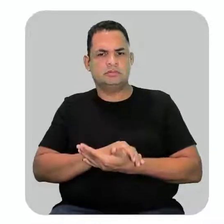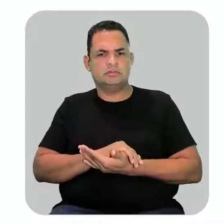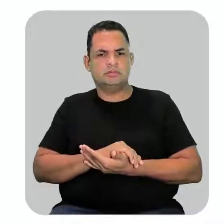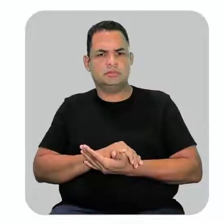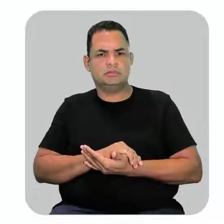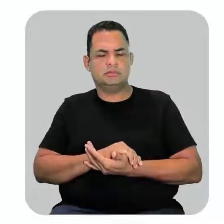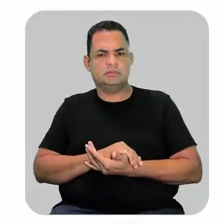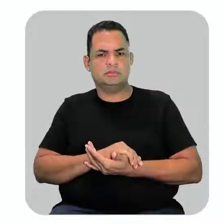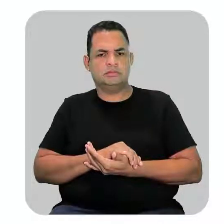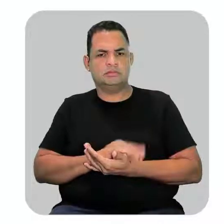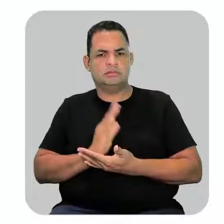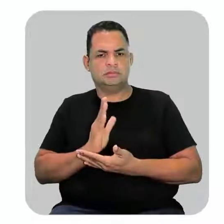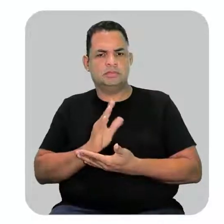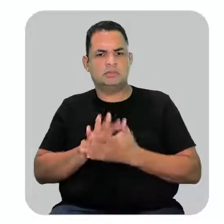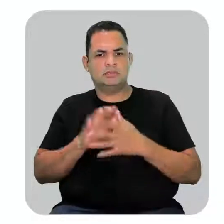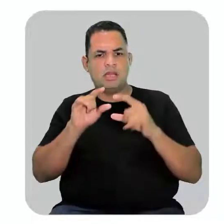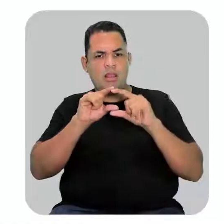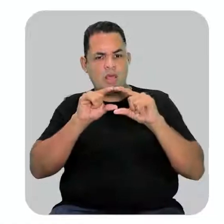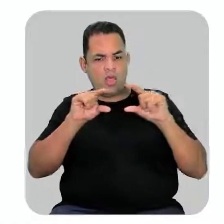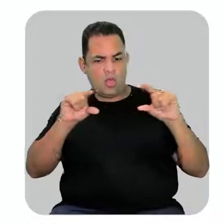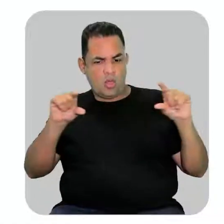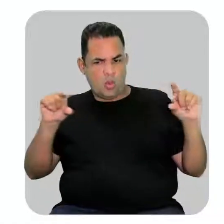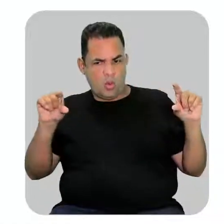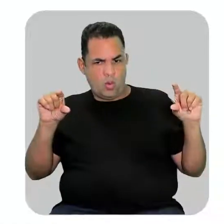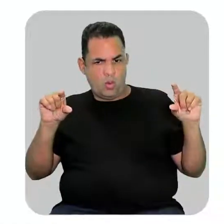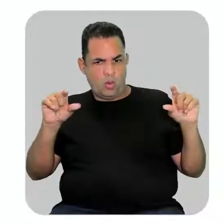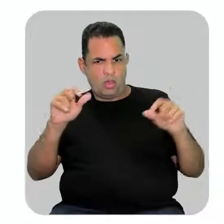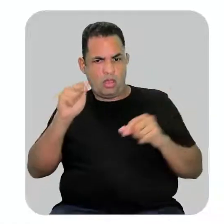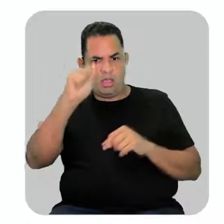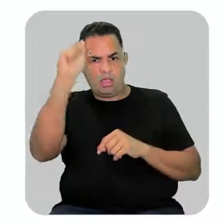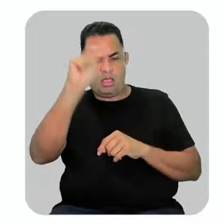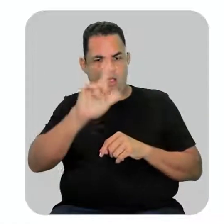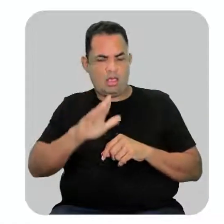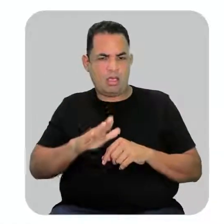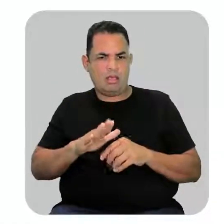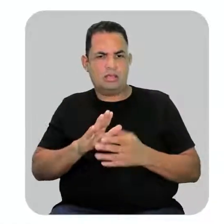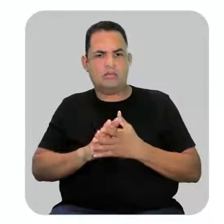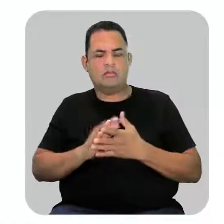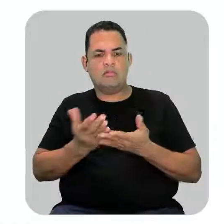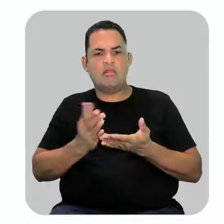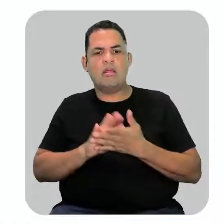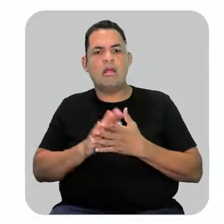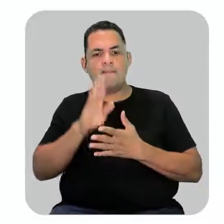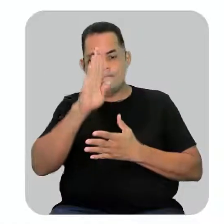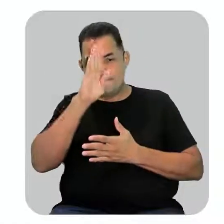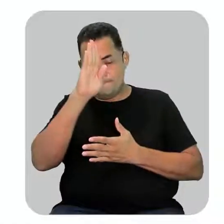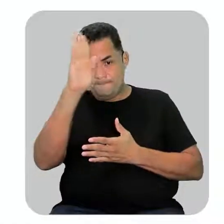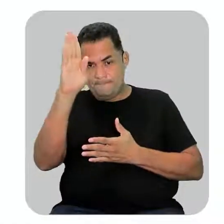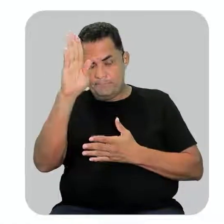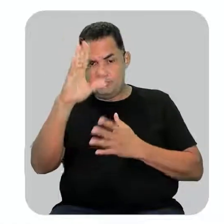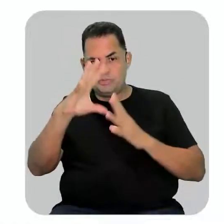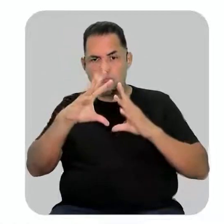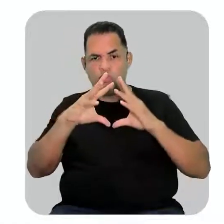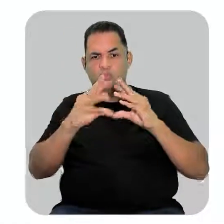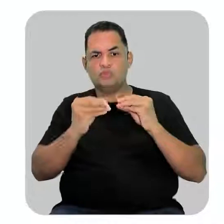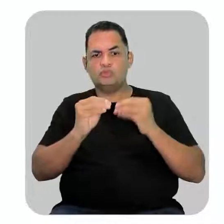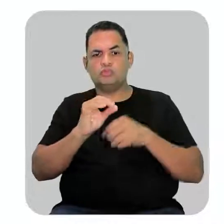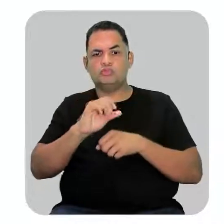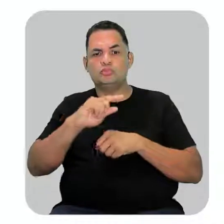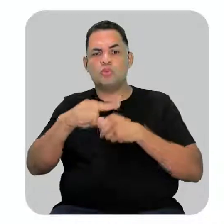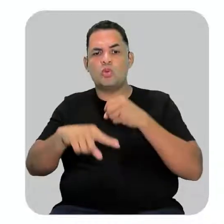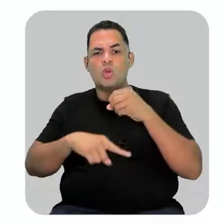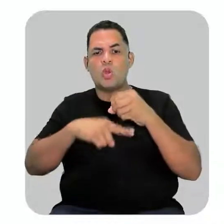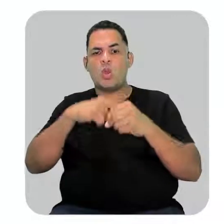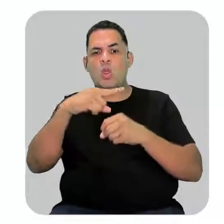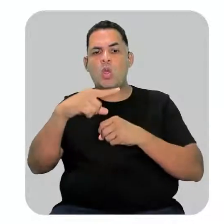que já está de azul para vocês. Se ela é a minha cadeia principal, todos os átomos de